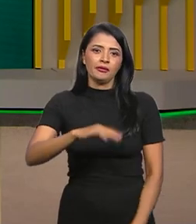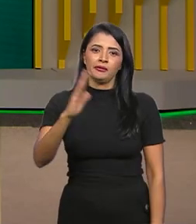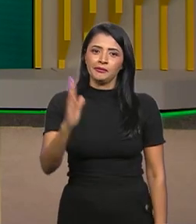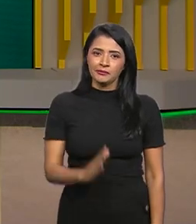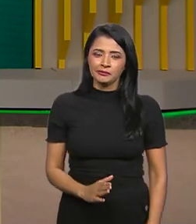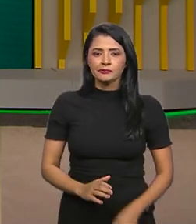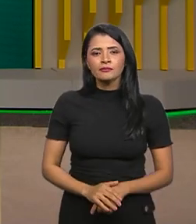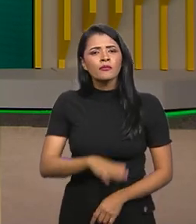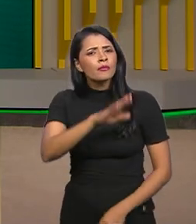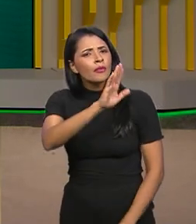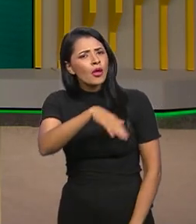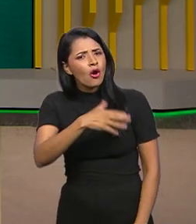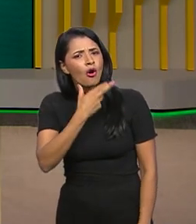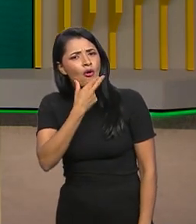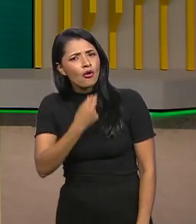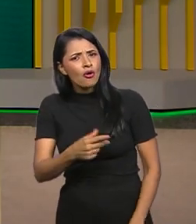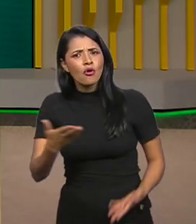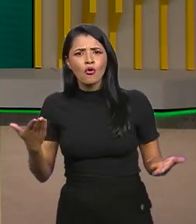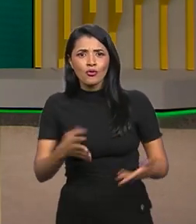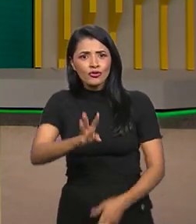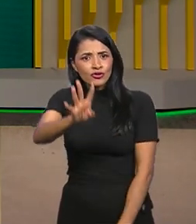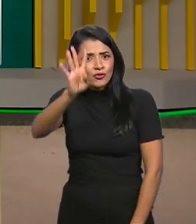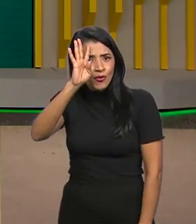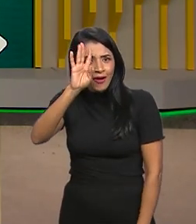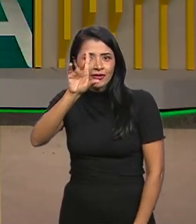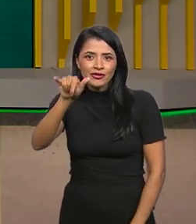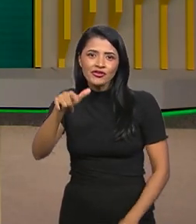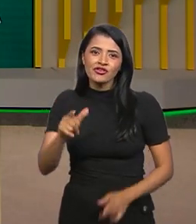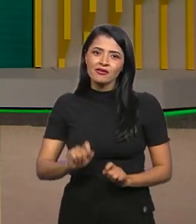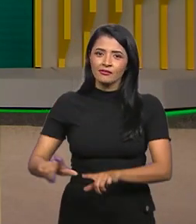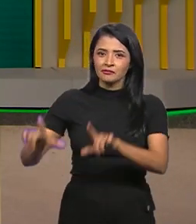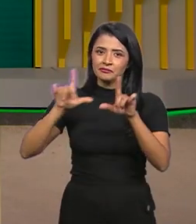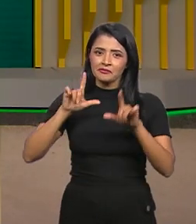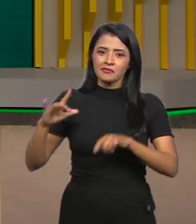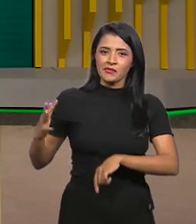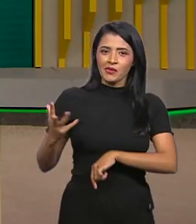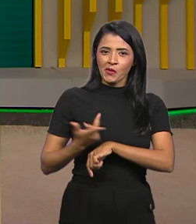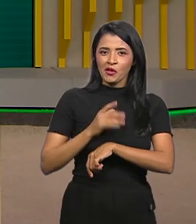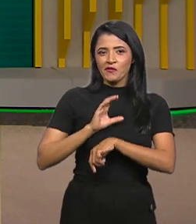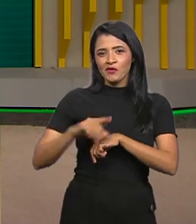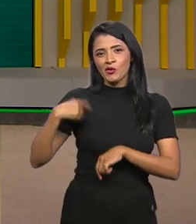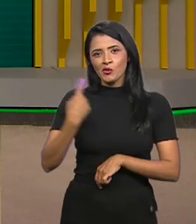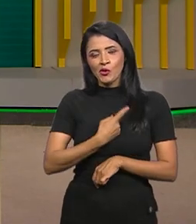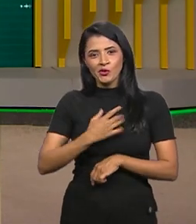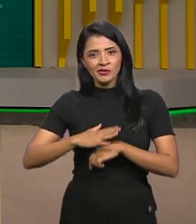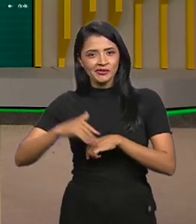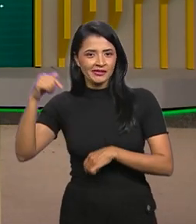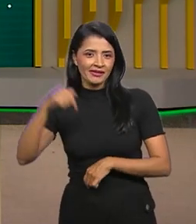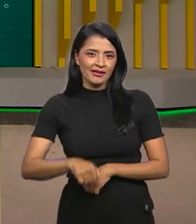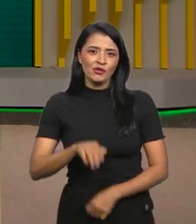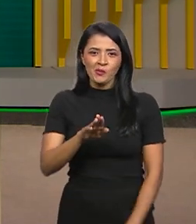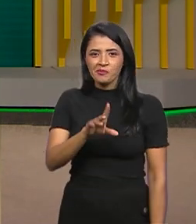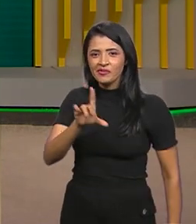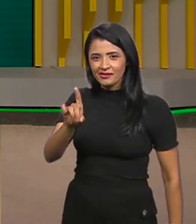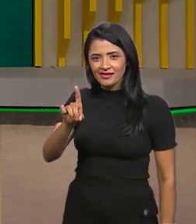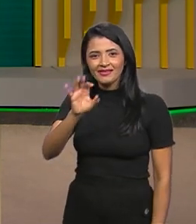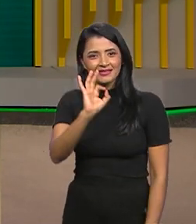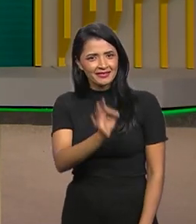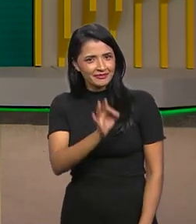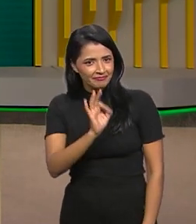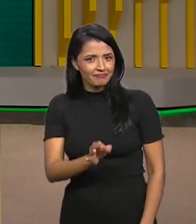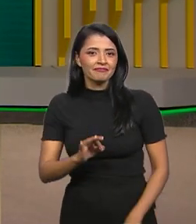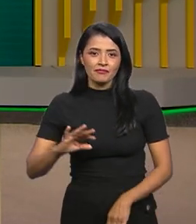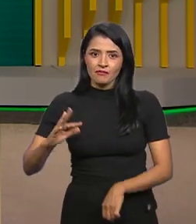E Roberto, hoje é quarta-feira, dia do quadro Qualifica, nosso queridinho aqui do Brasil em Dia, né? Isso mesmo. O